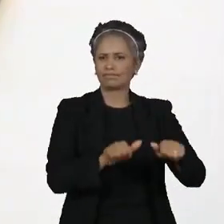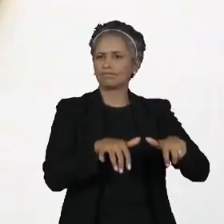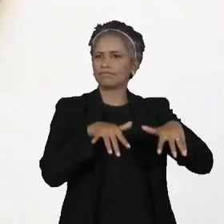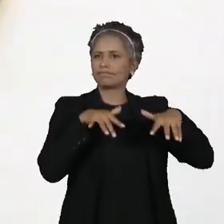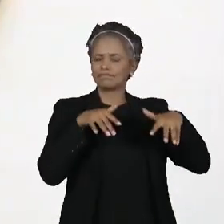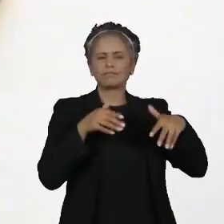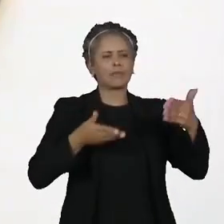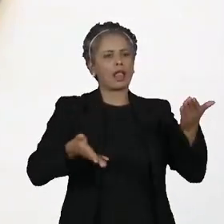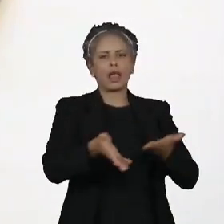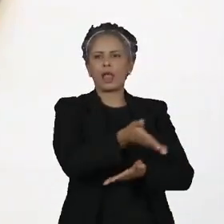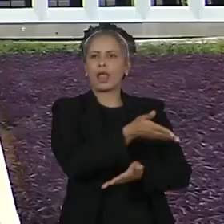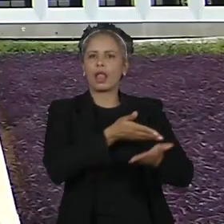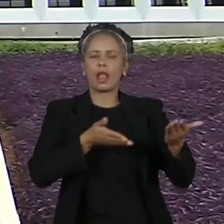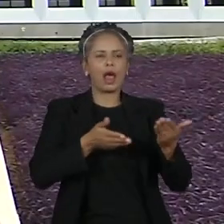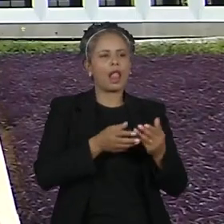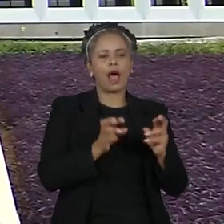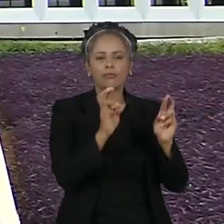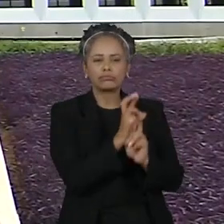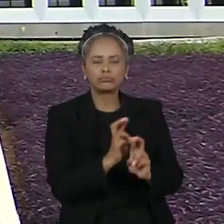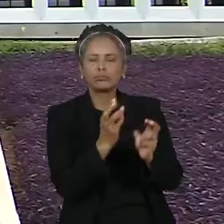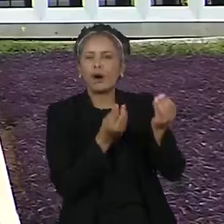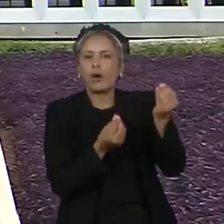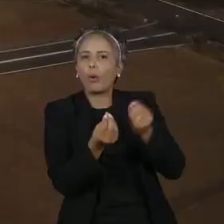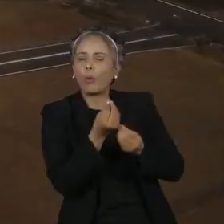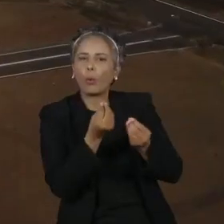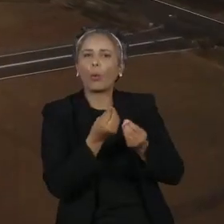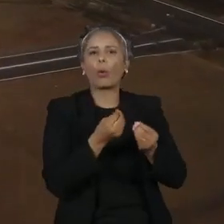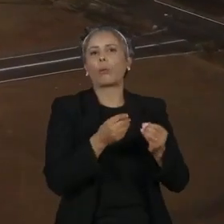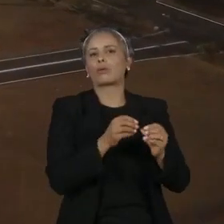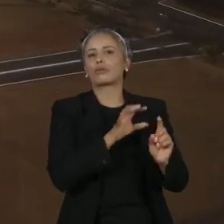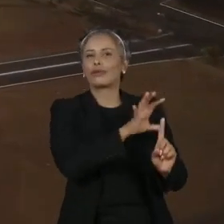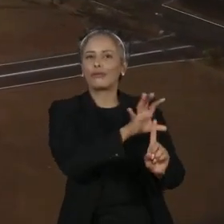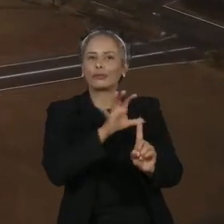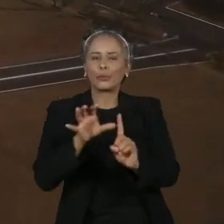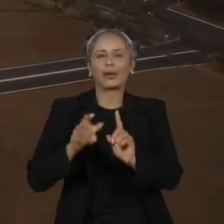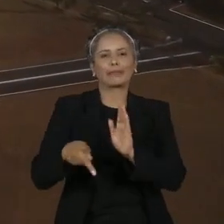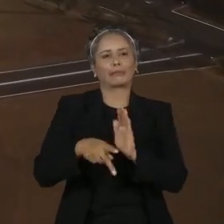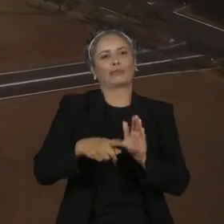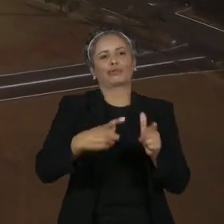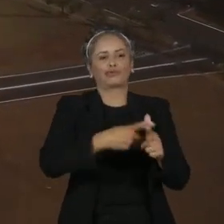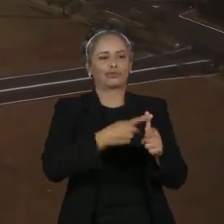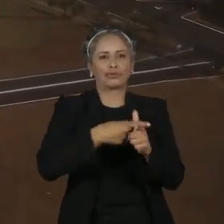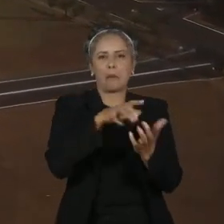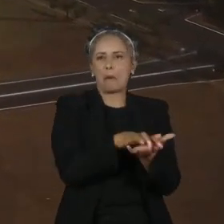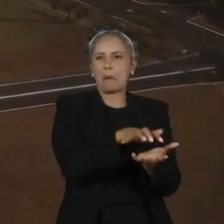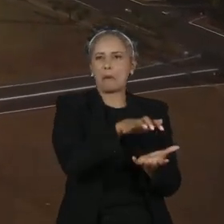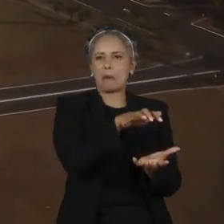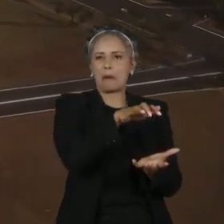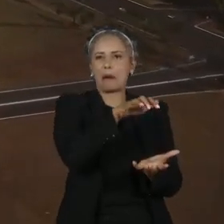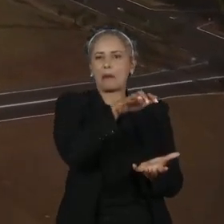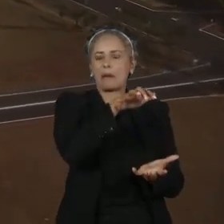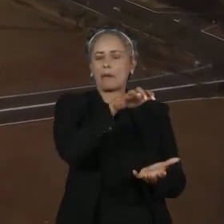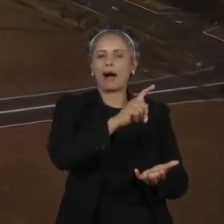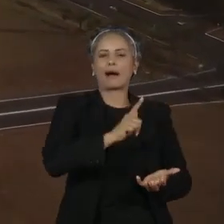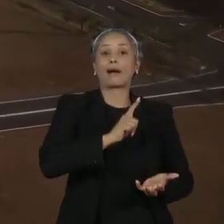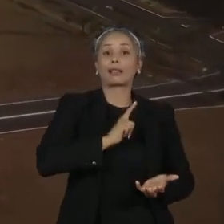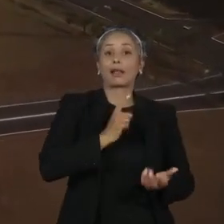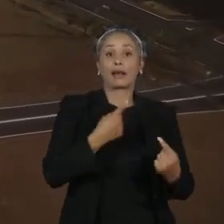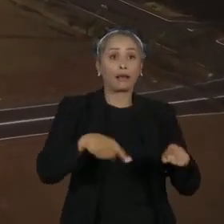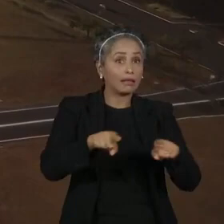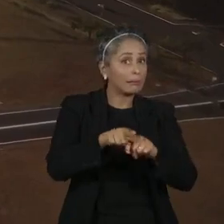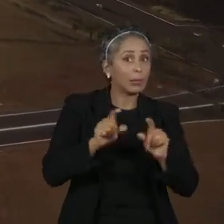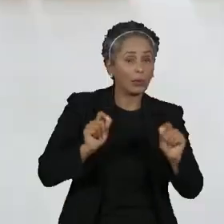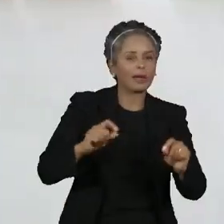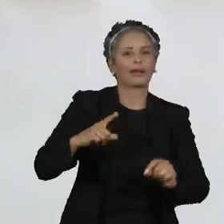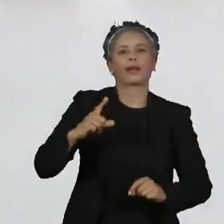analisar os impactos fiscais da PEC dos Precatórios, que criou um limite ao pagamento das decisões judiciais contrárias aos